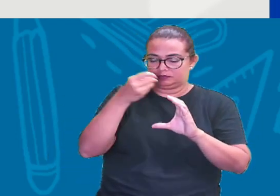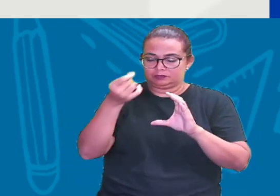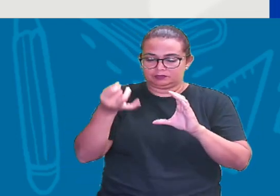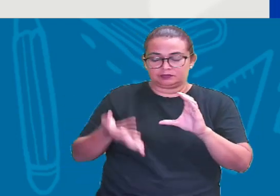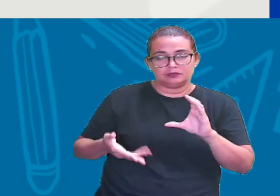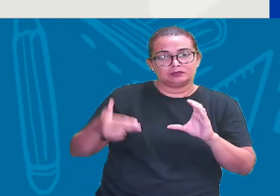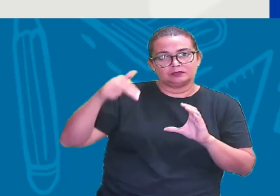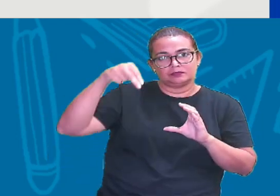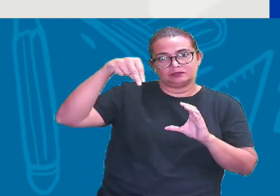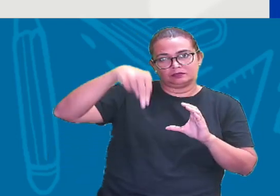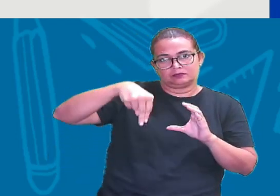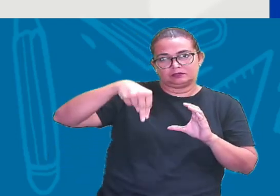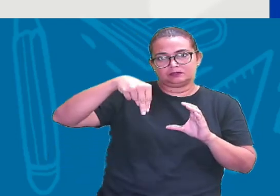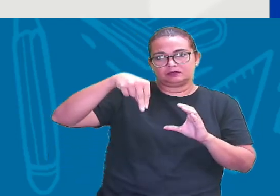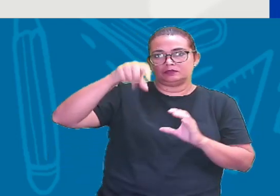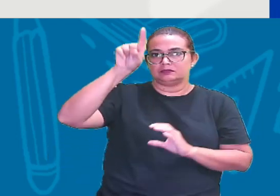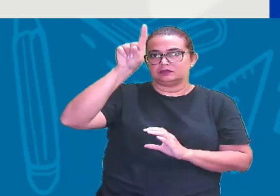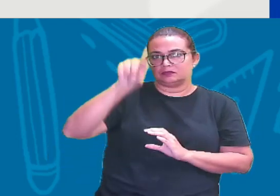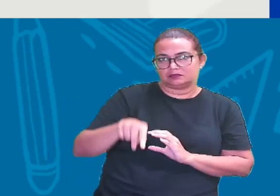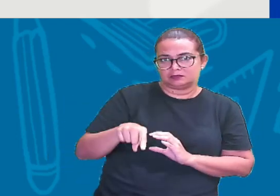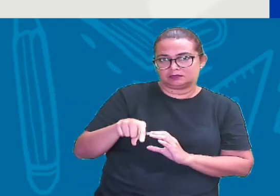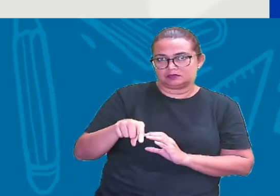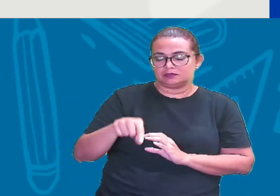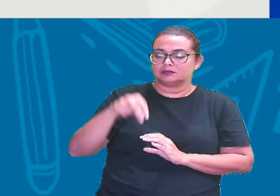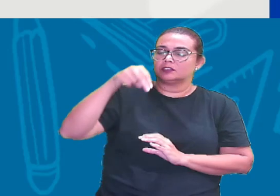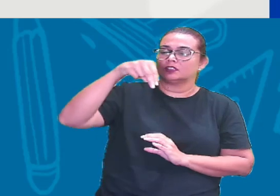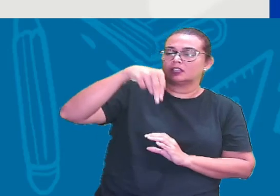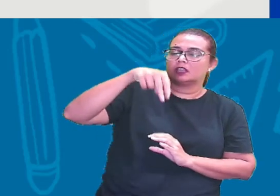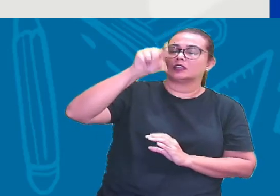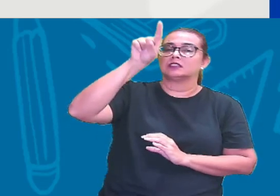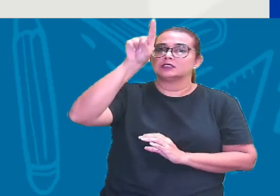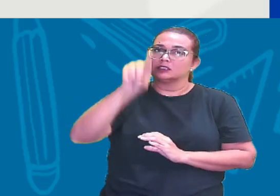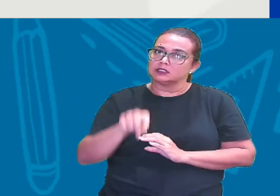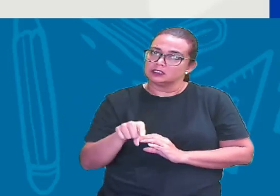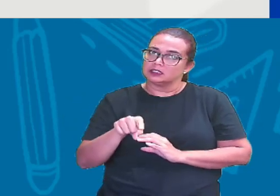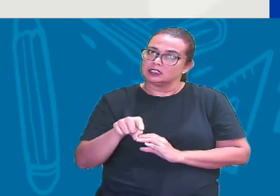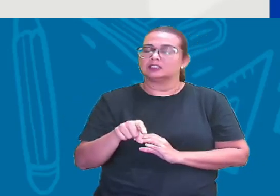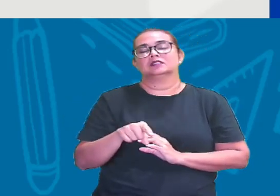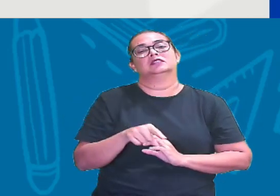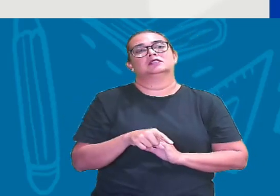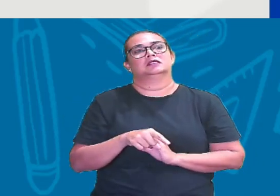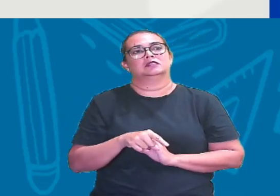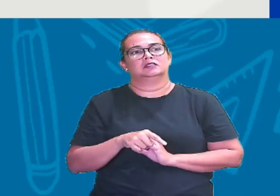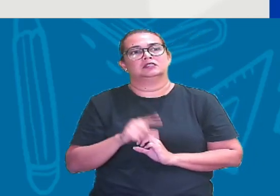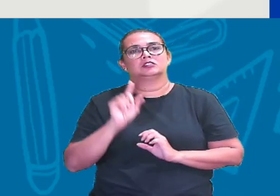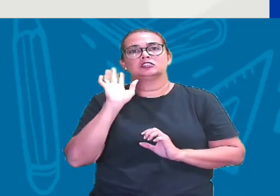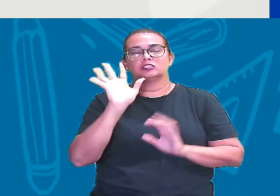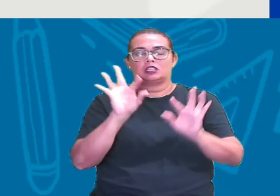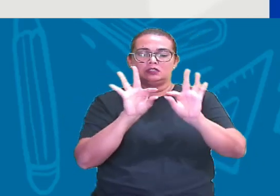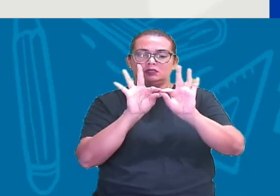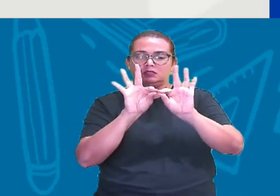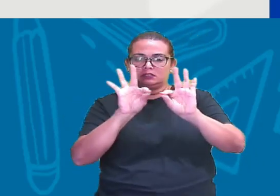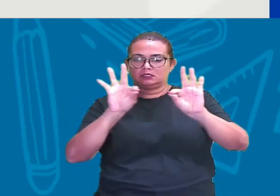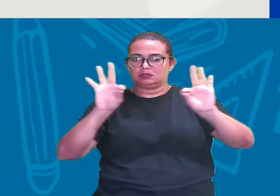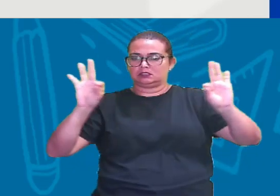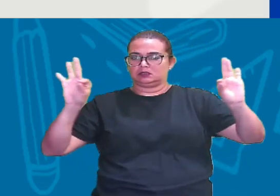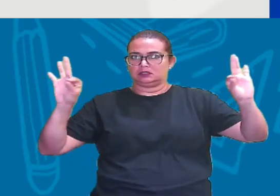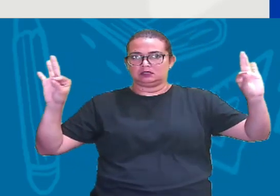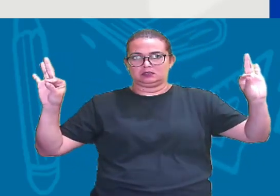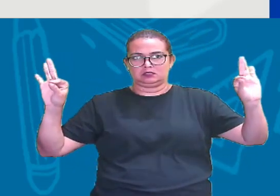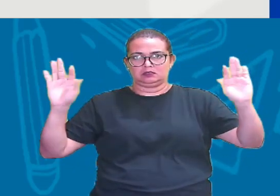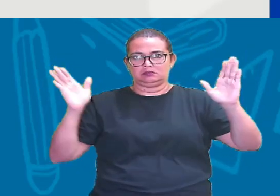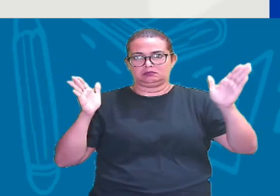representado pela letra N com um tracinho Já está na reta, ó Então, nossa